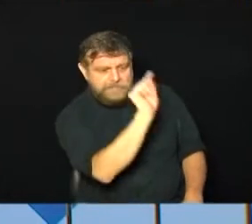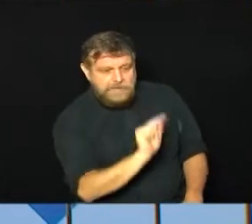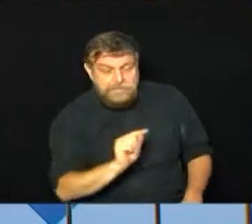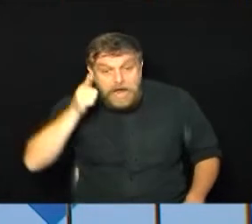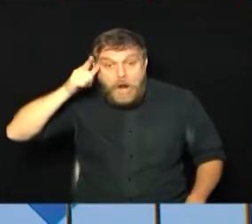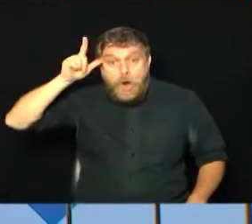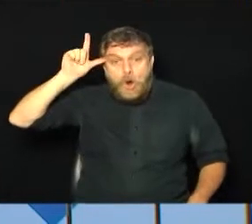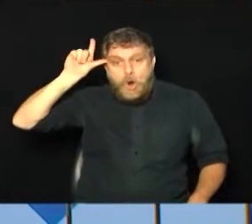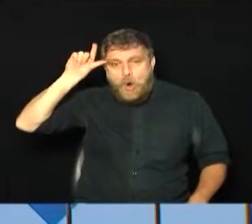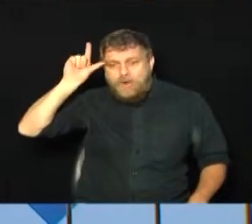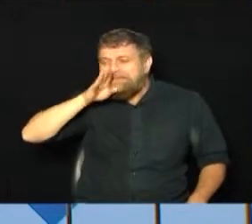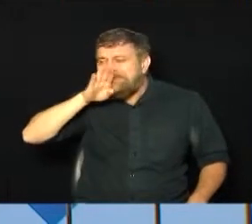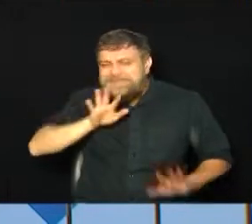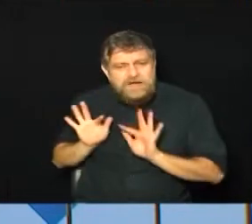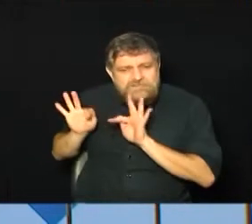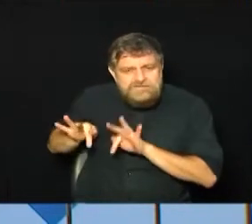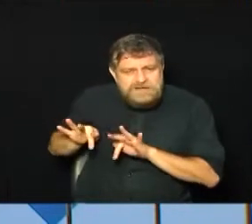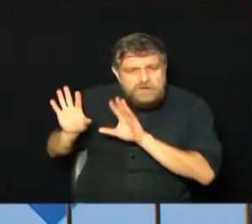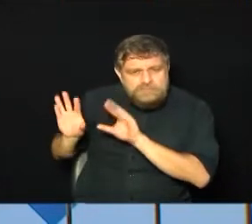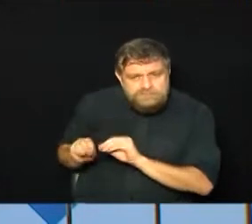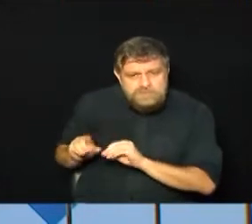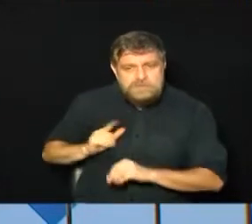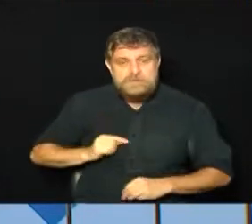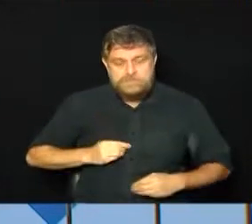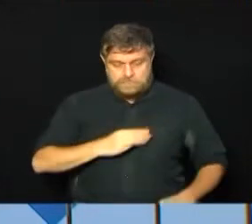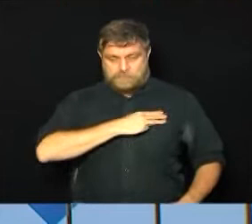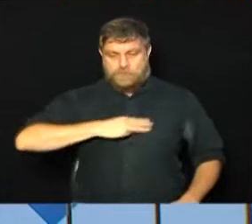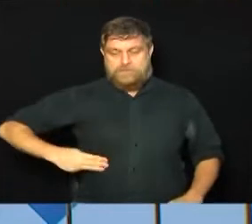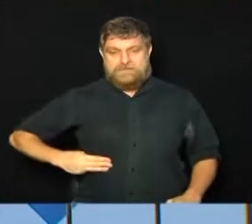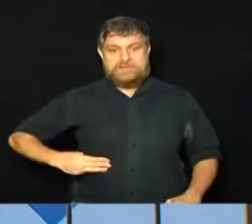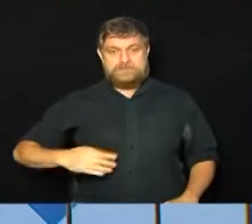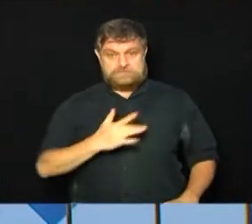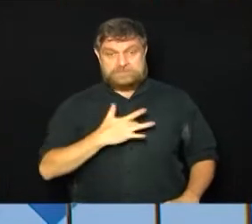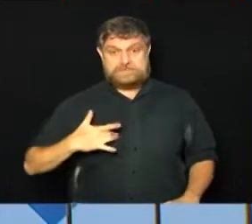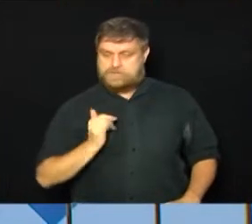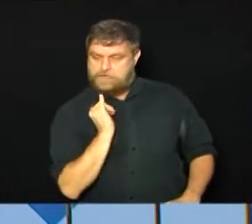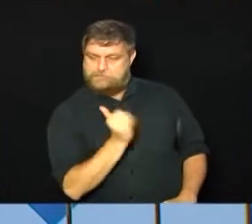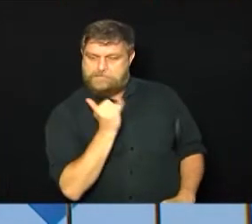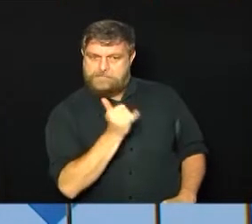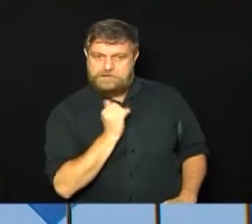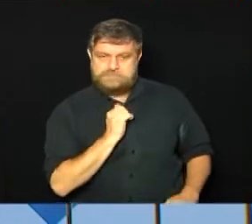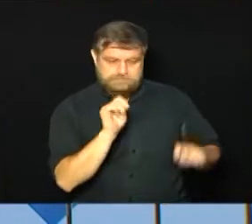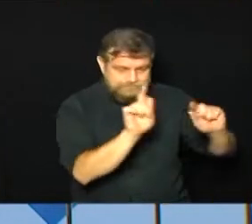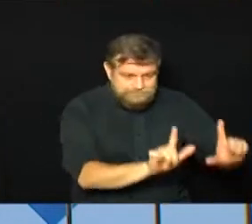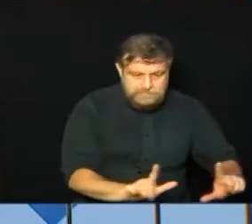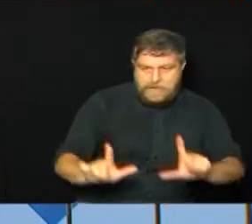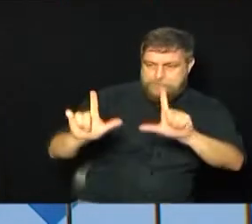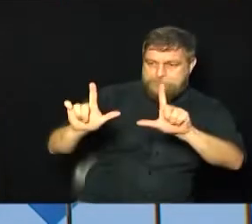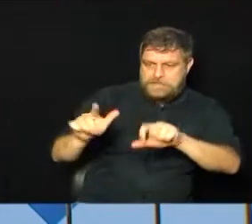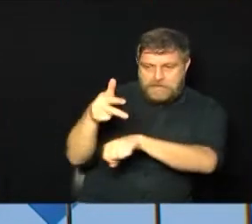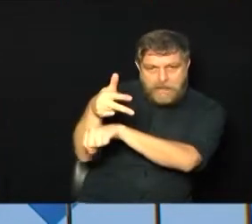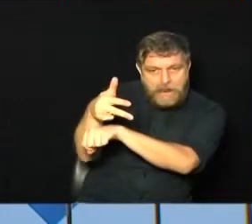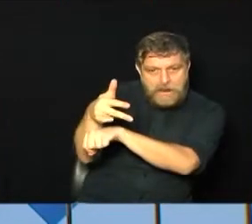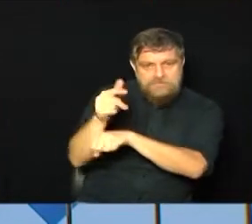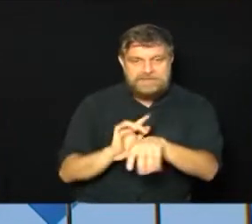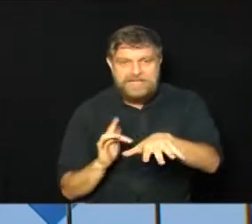ontem, no finalzinho da tarde já, pelo próprio Ministro da Saúde. A gente pegou um trechinho dessa live aí, foi feita